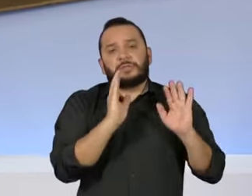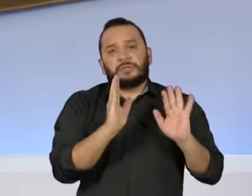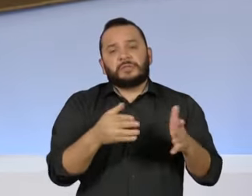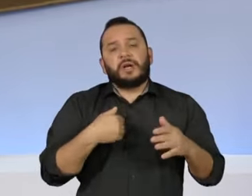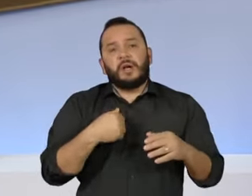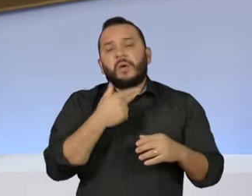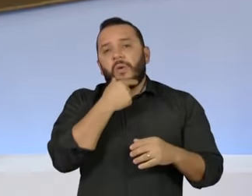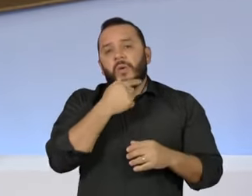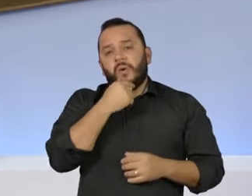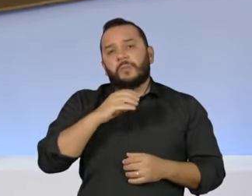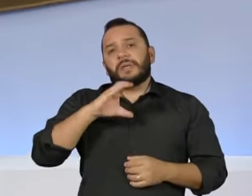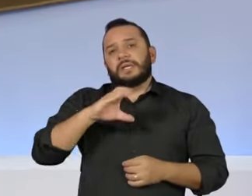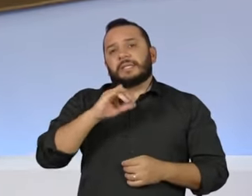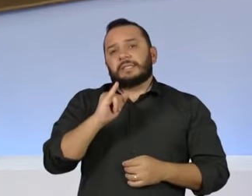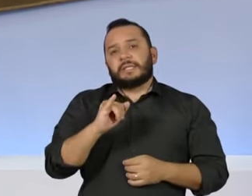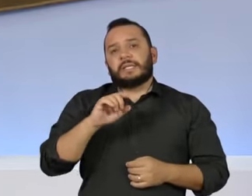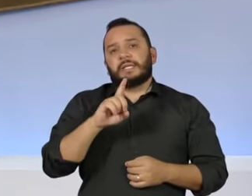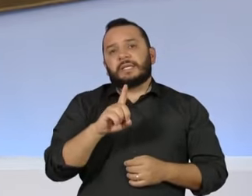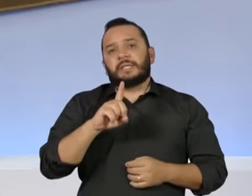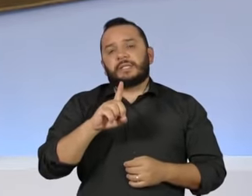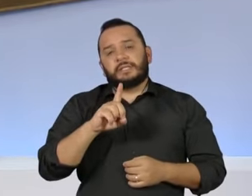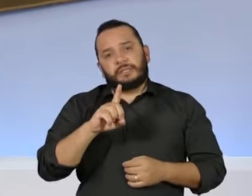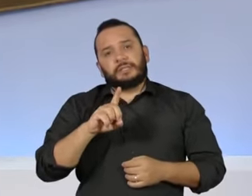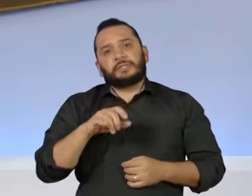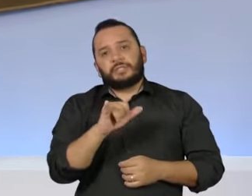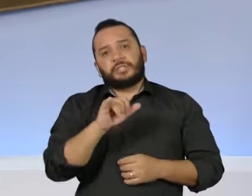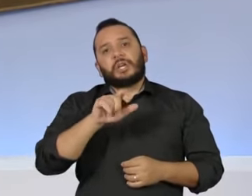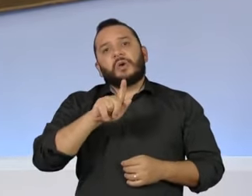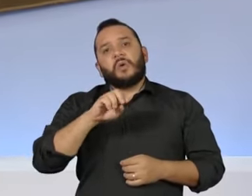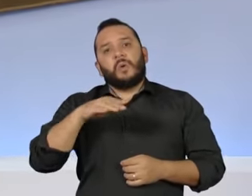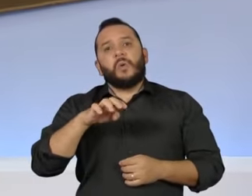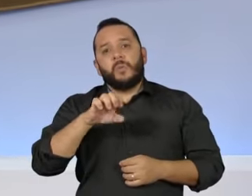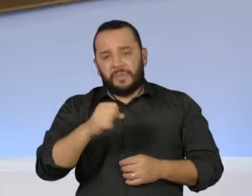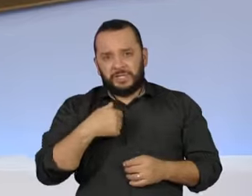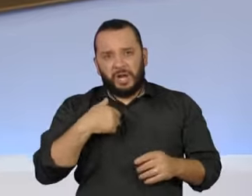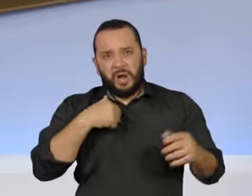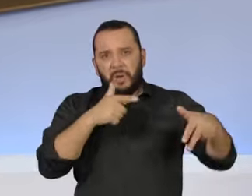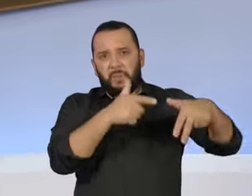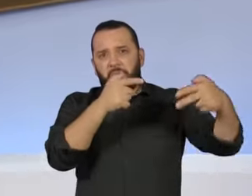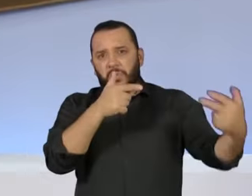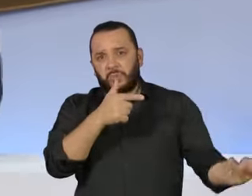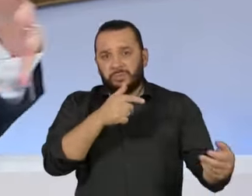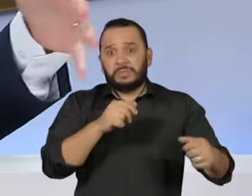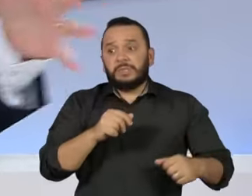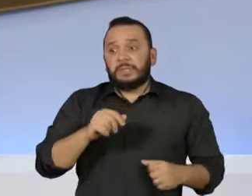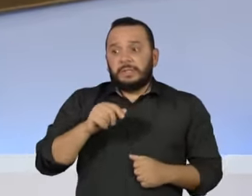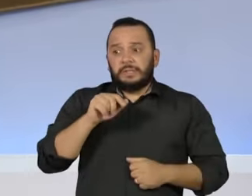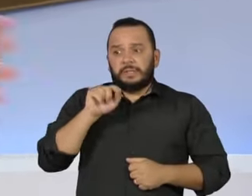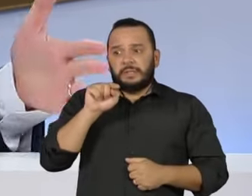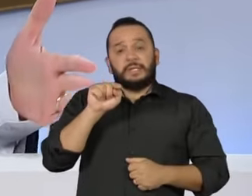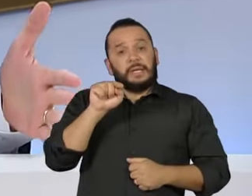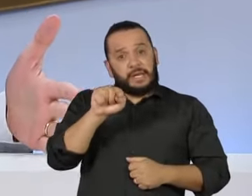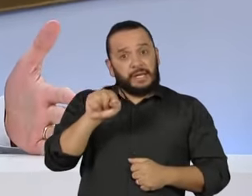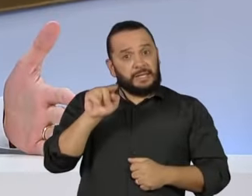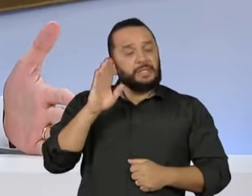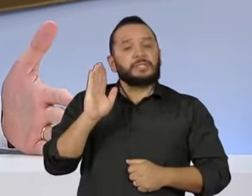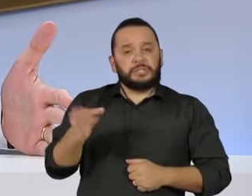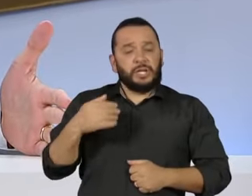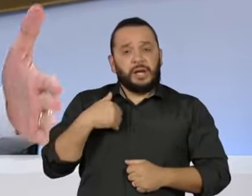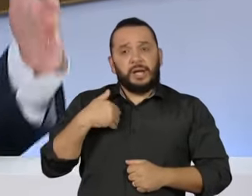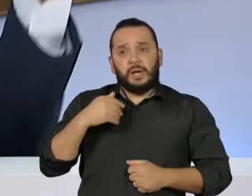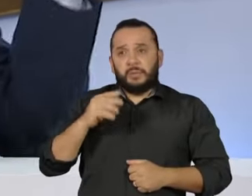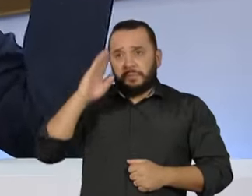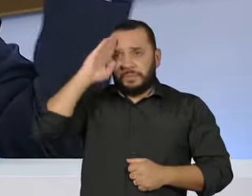E ele é o principal nas pesquisas para ser governador do Estado, rompendo uma trajetória de diferentes